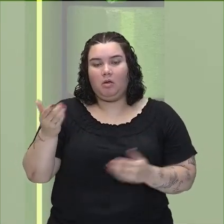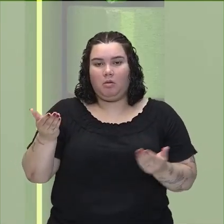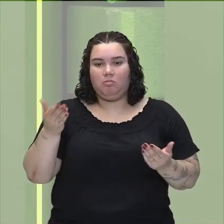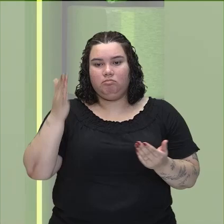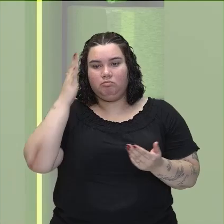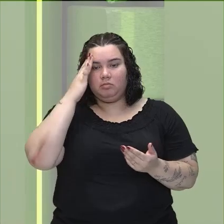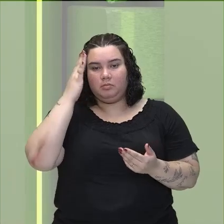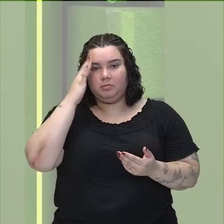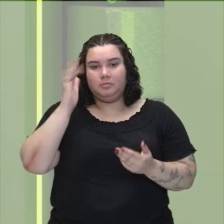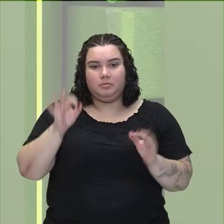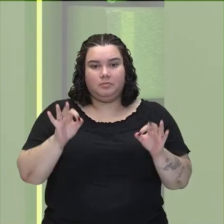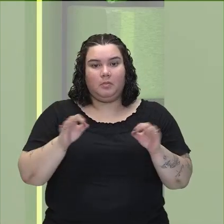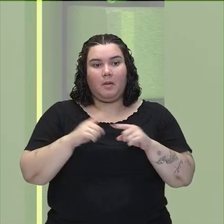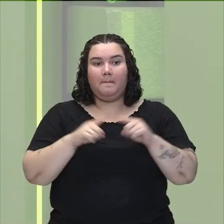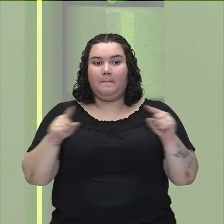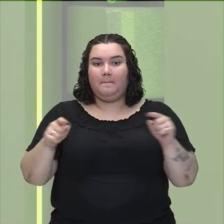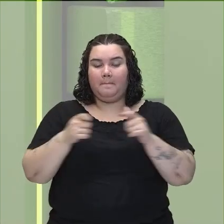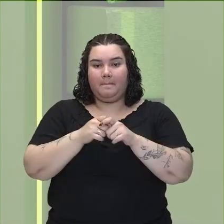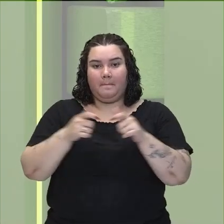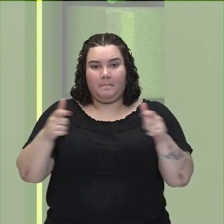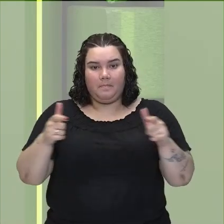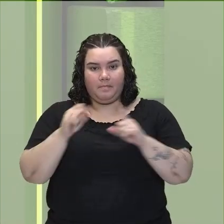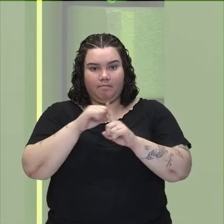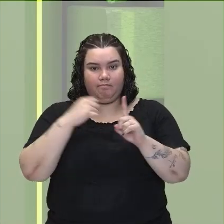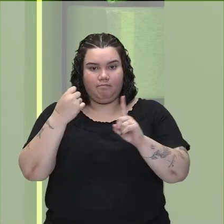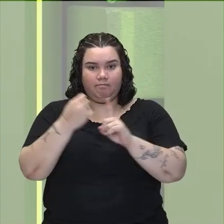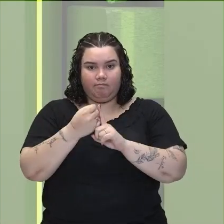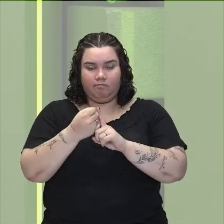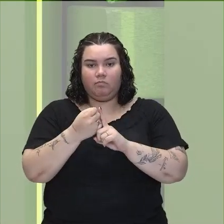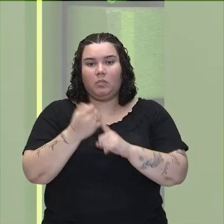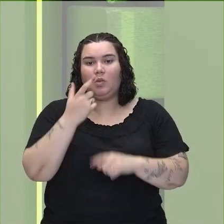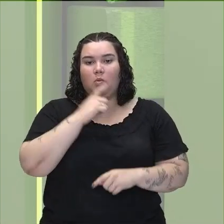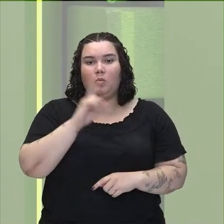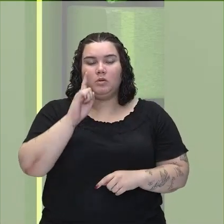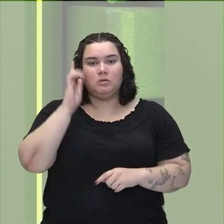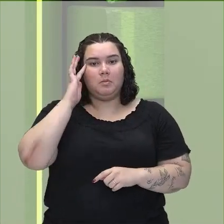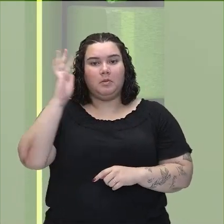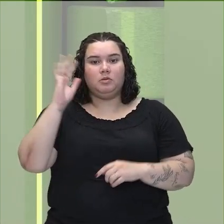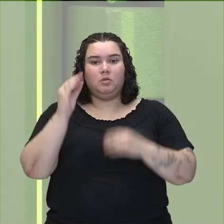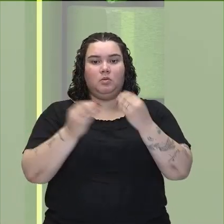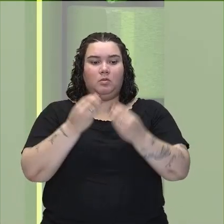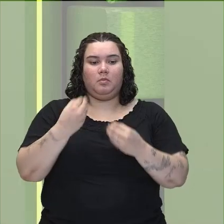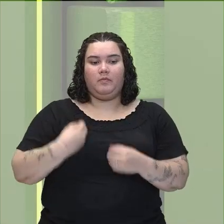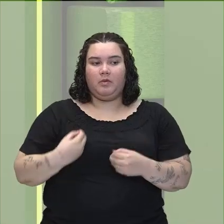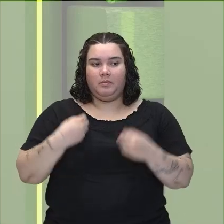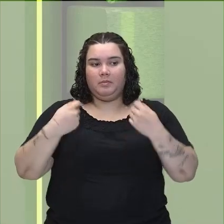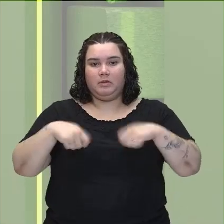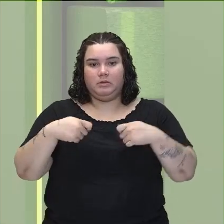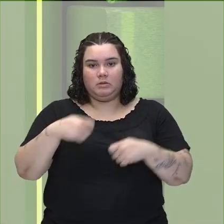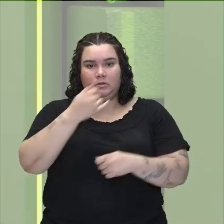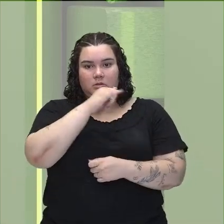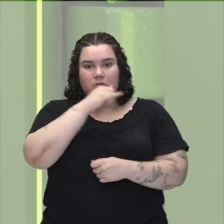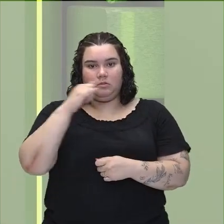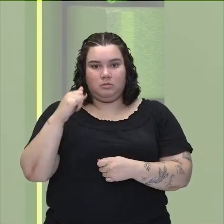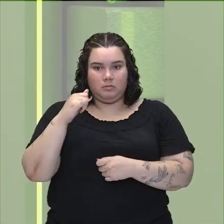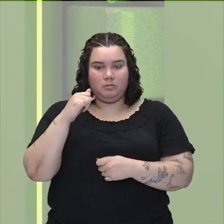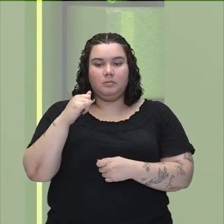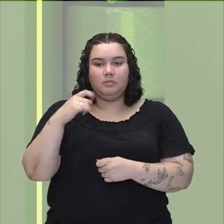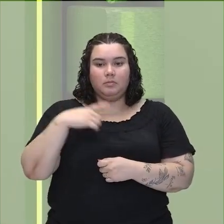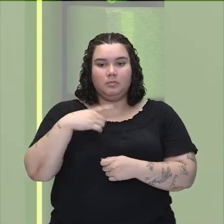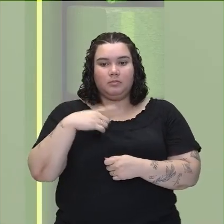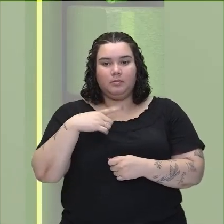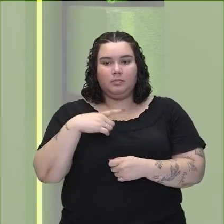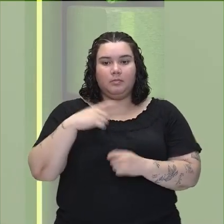mas na grande maioria da sociedade é inimaginável você viver sem energia elétrica. A energia